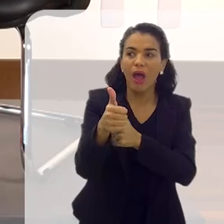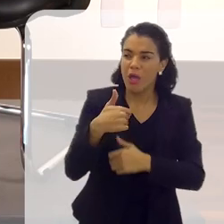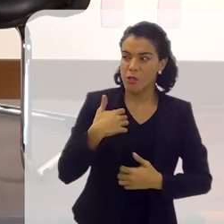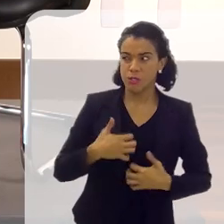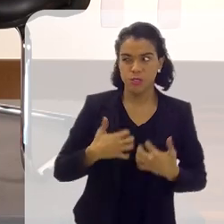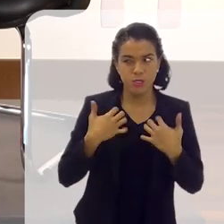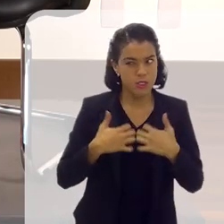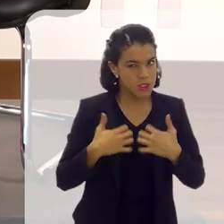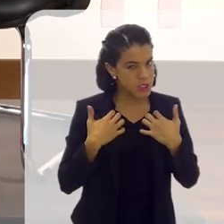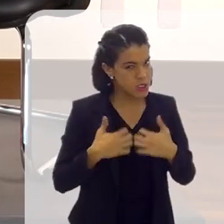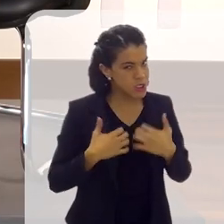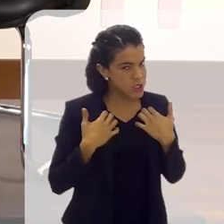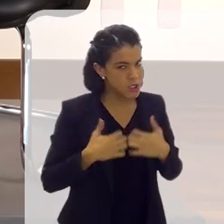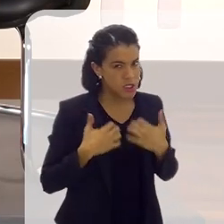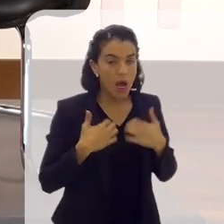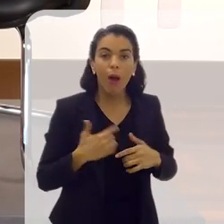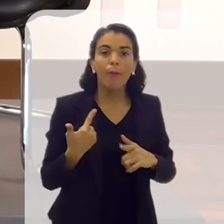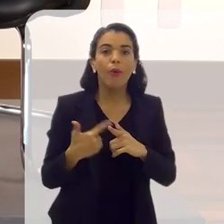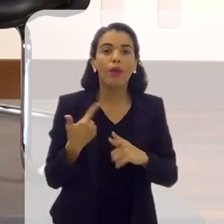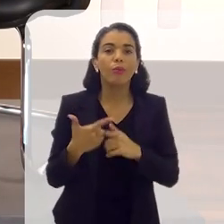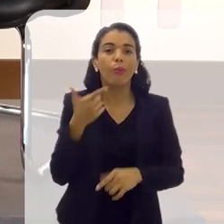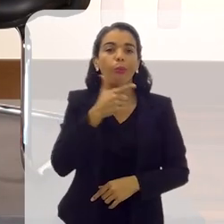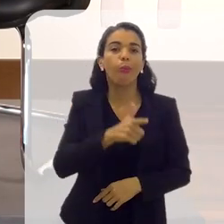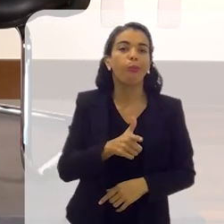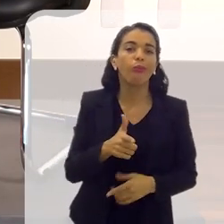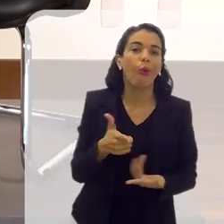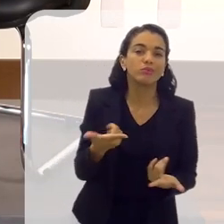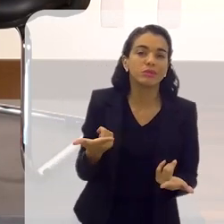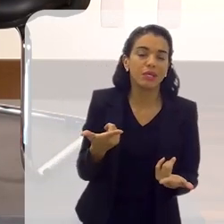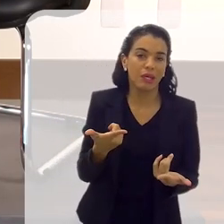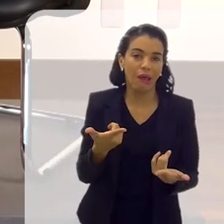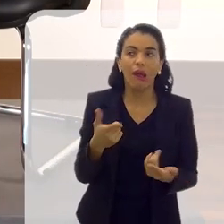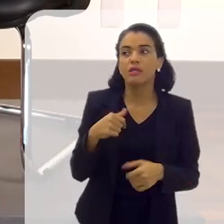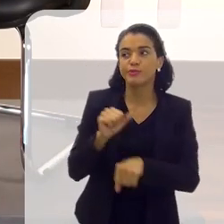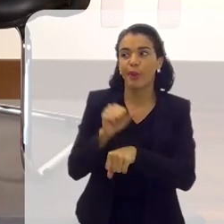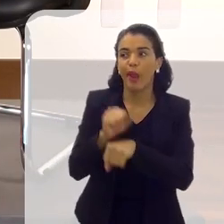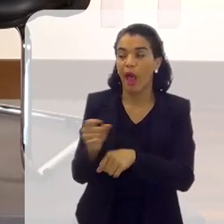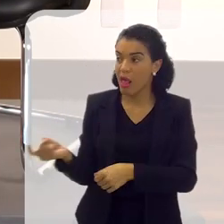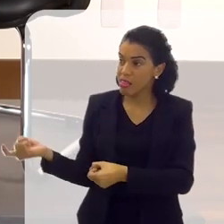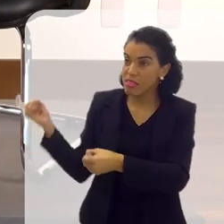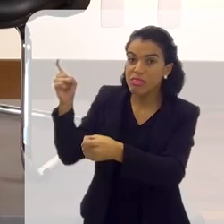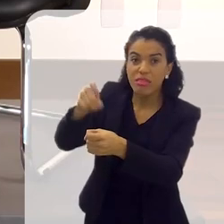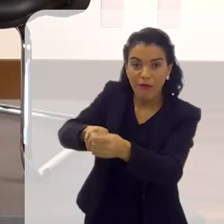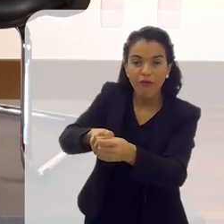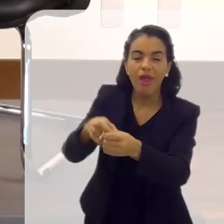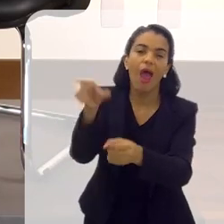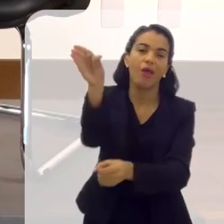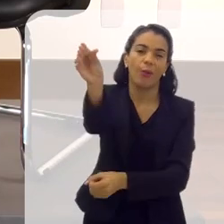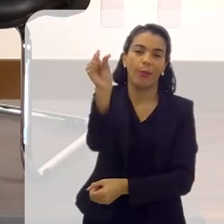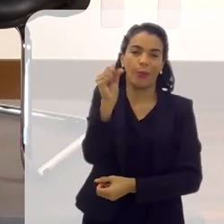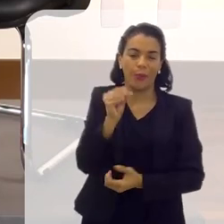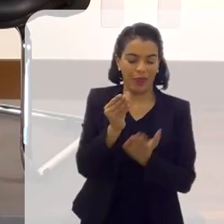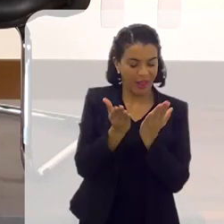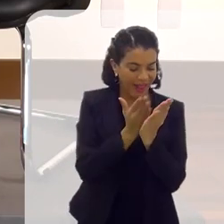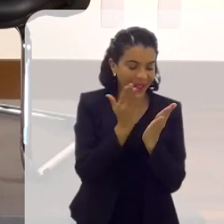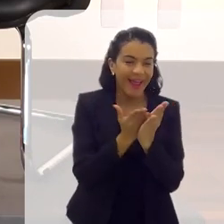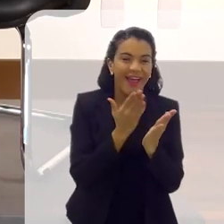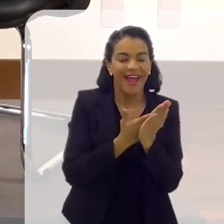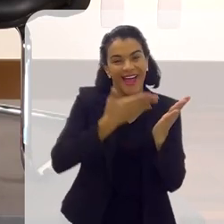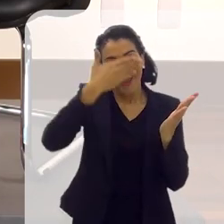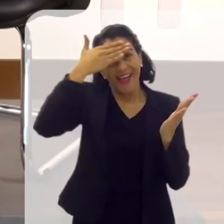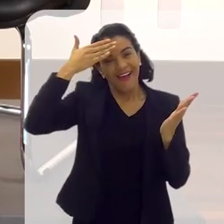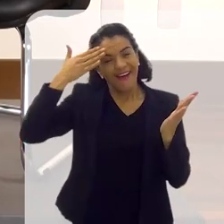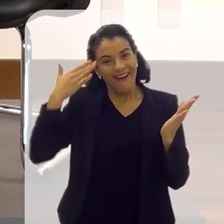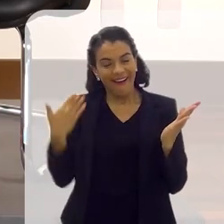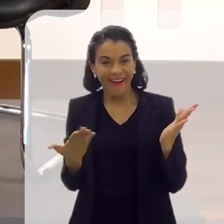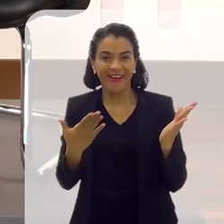ficava numa revolta, porque você não podia pular. Aí você tinha que esperar, devolver para você poder continuar. E é